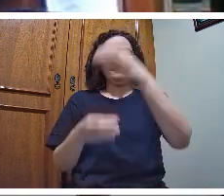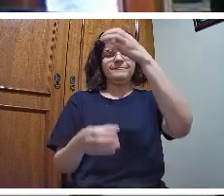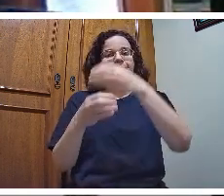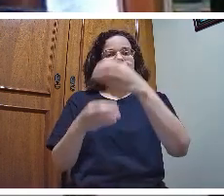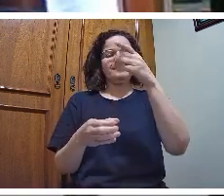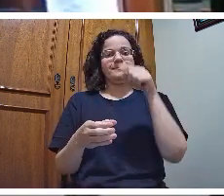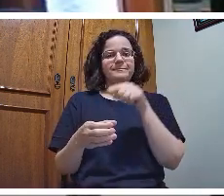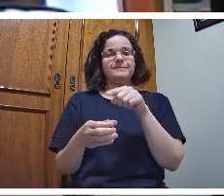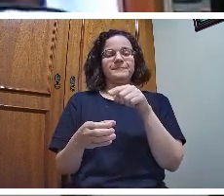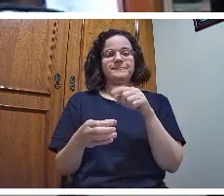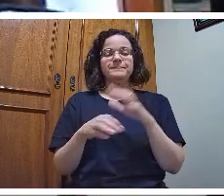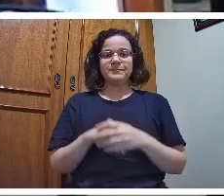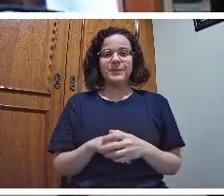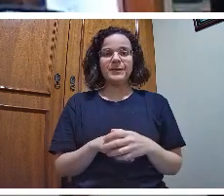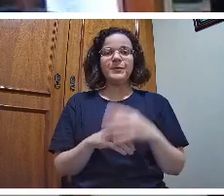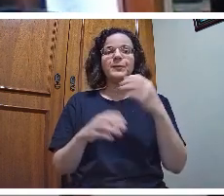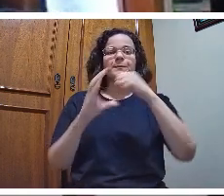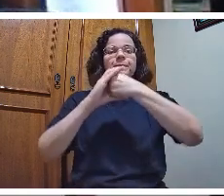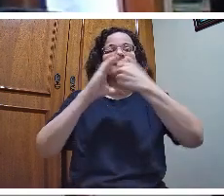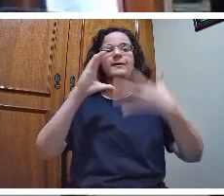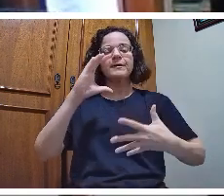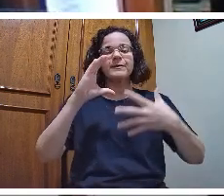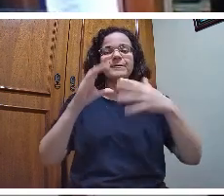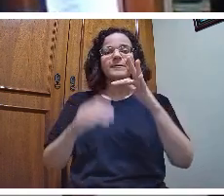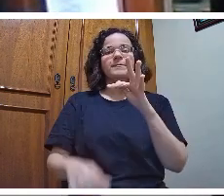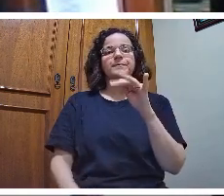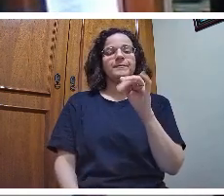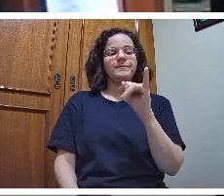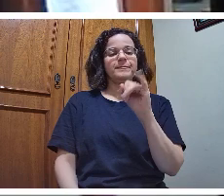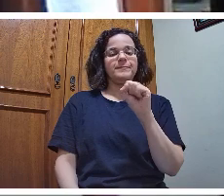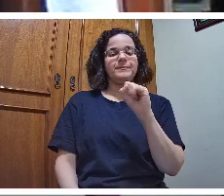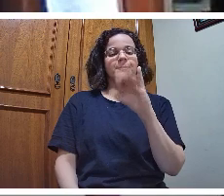Características físico-químicas. Isso é água.